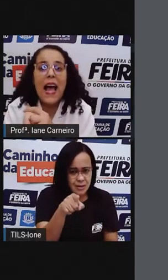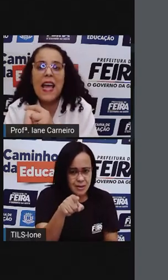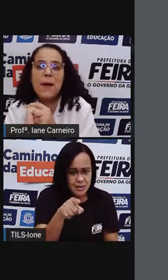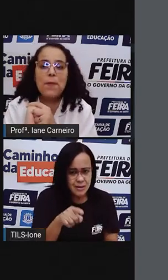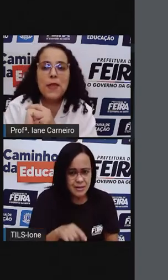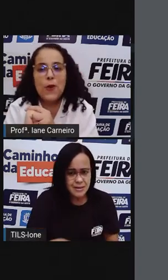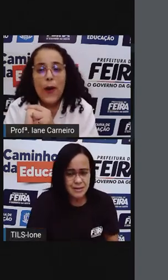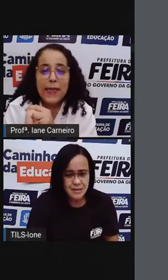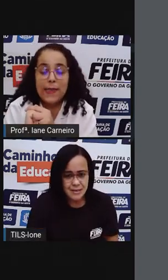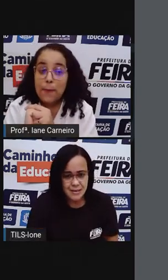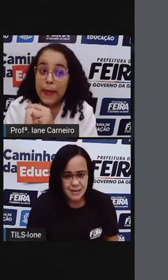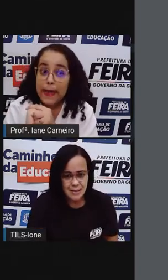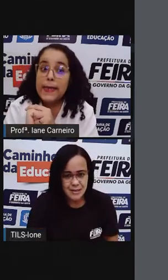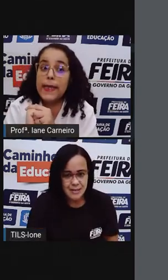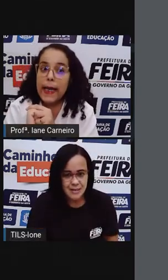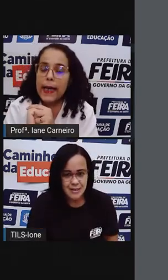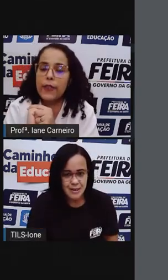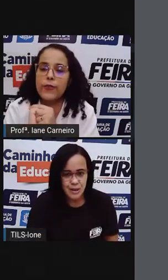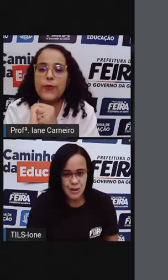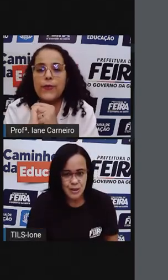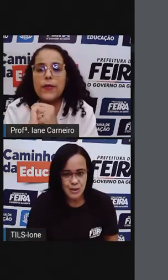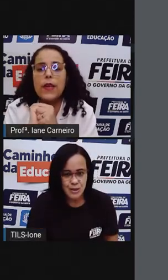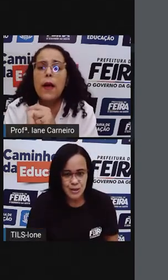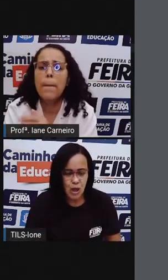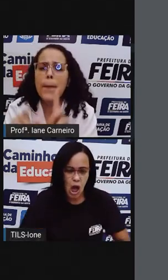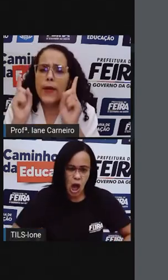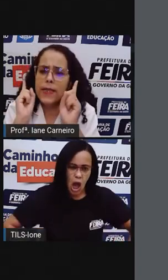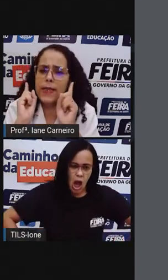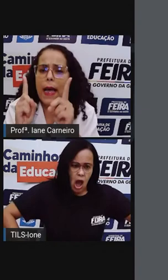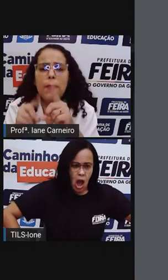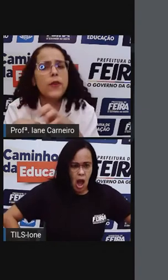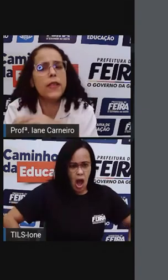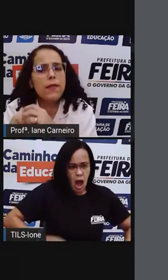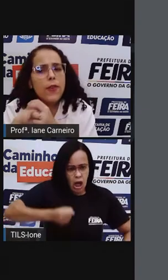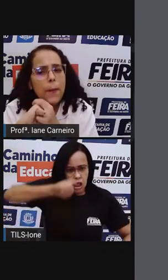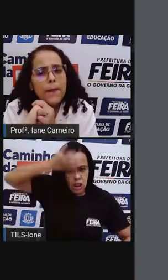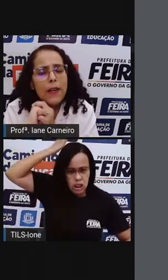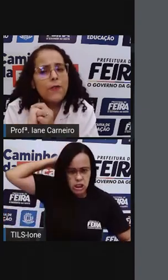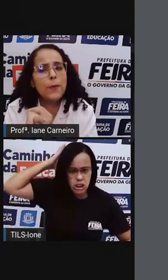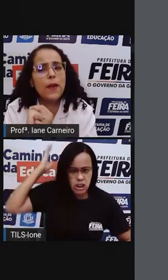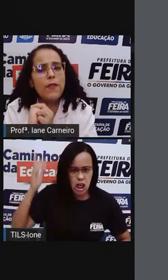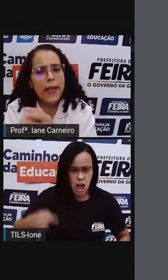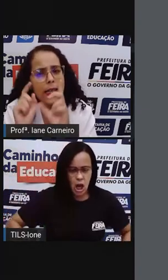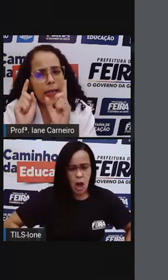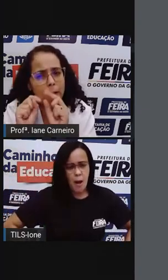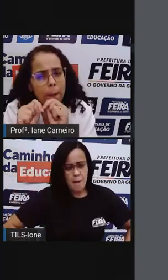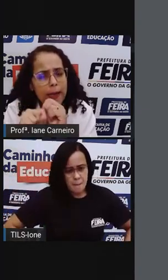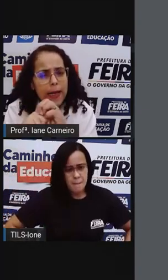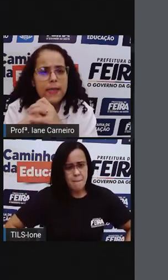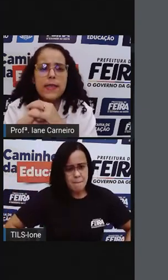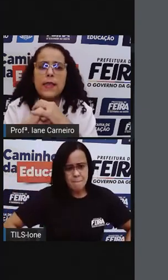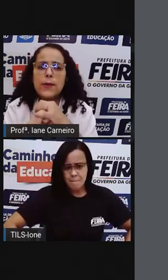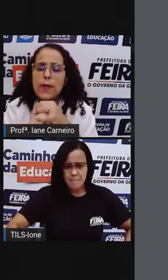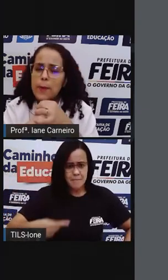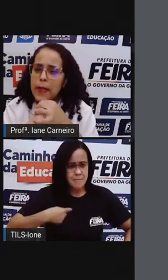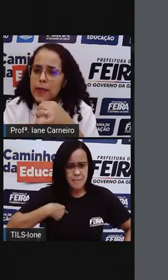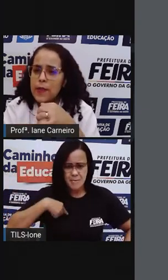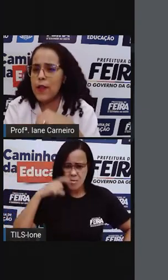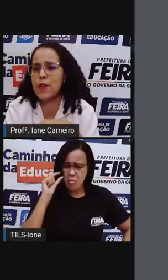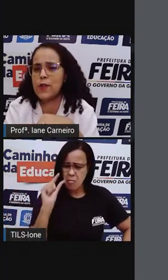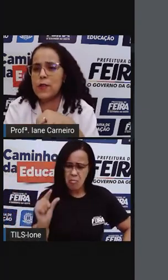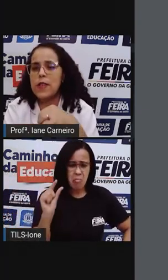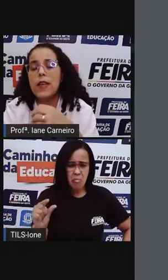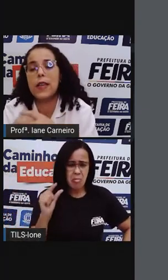arrepiou as penas e cacarejou. Pois saibam que não vão provar nem um padacinho aos seus